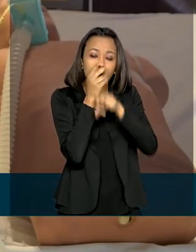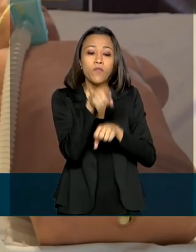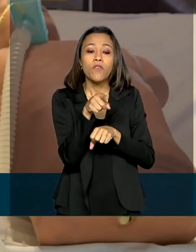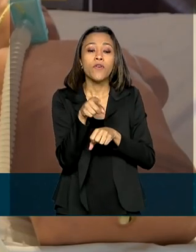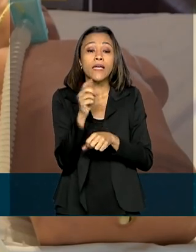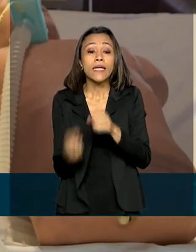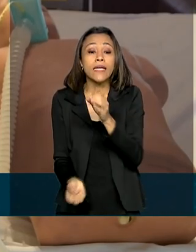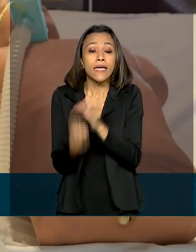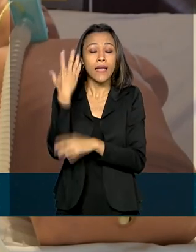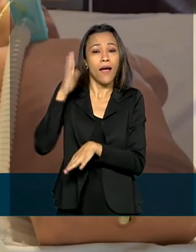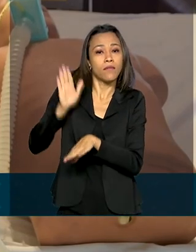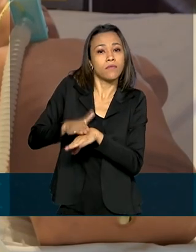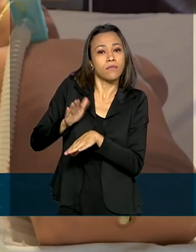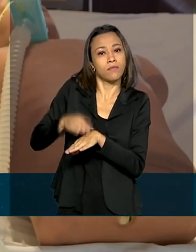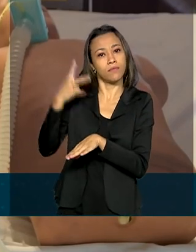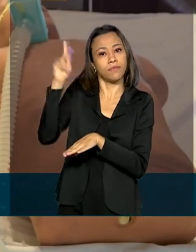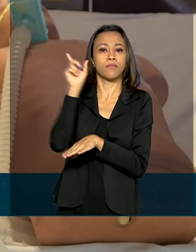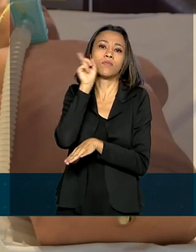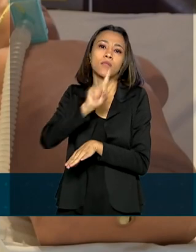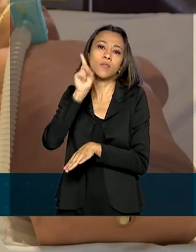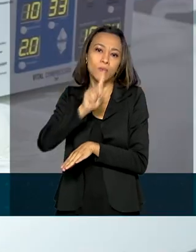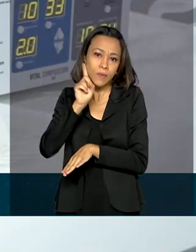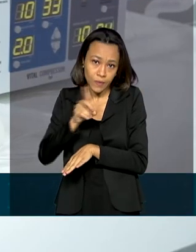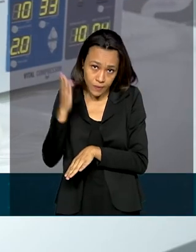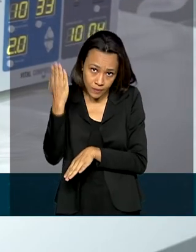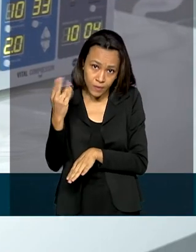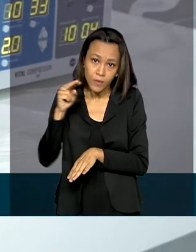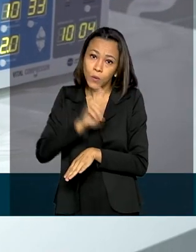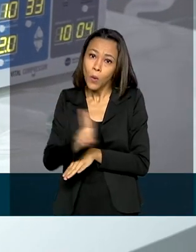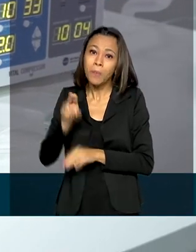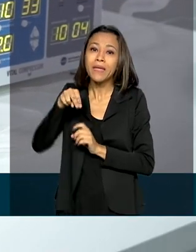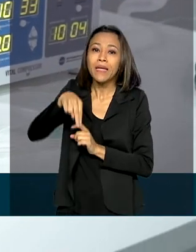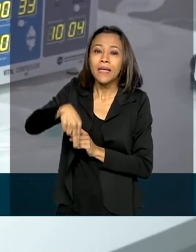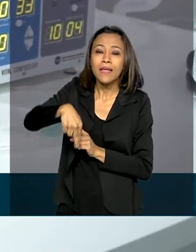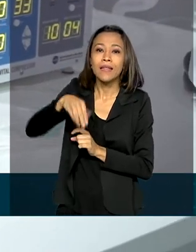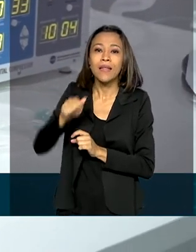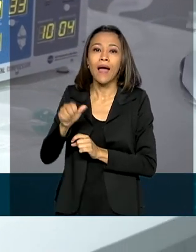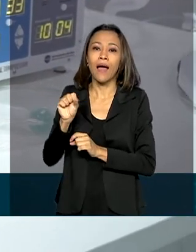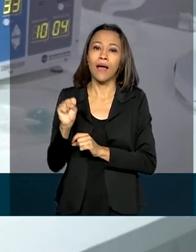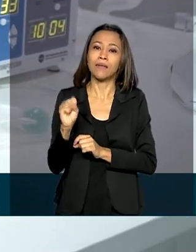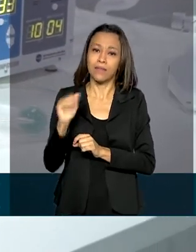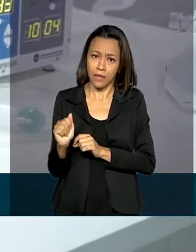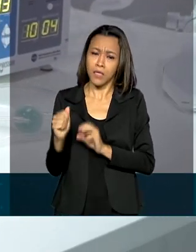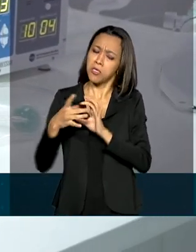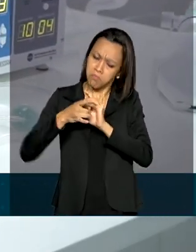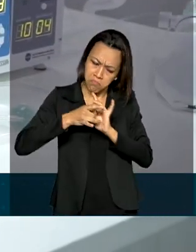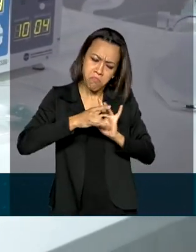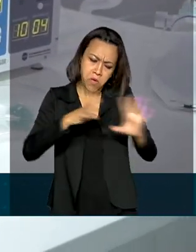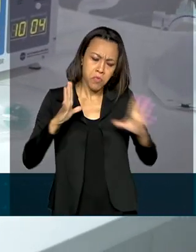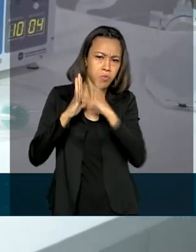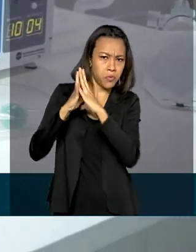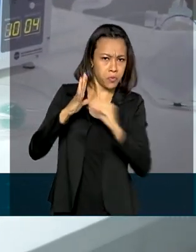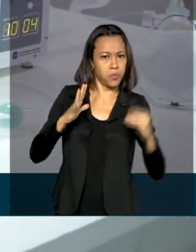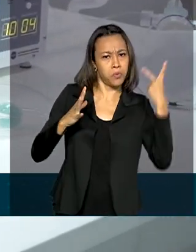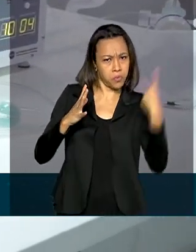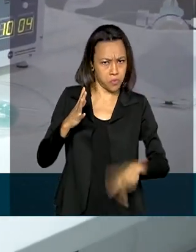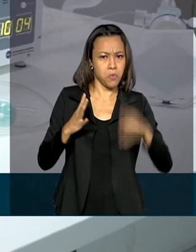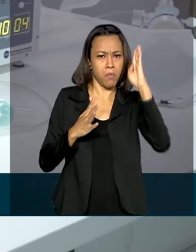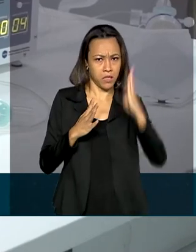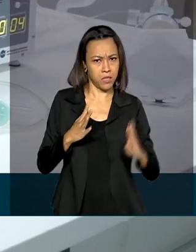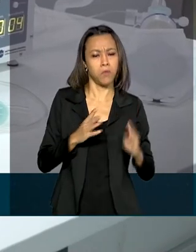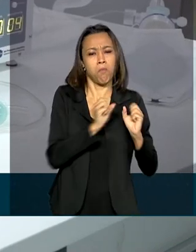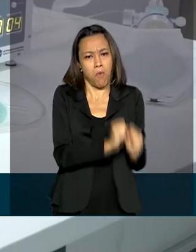Agência Espacial dos Estados Unidos, a NASA, que liberou a patente do equipamento para duas empresas brasileiras,